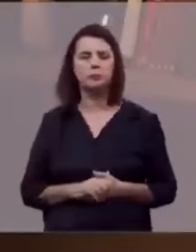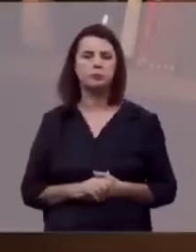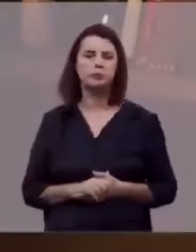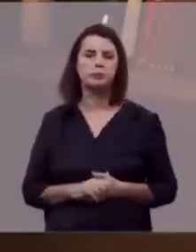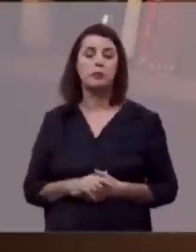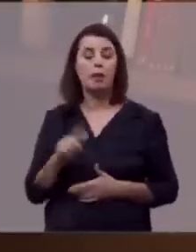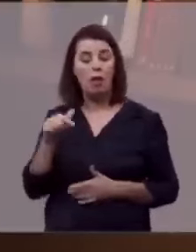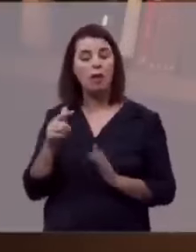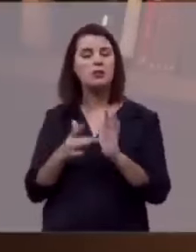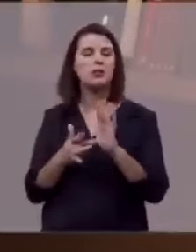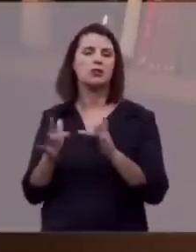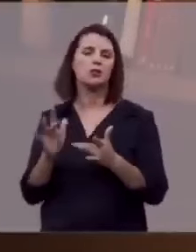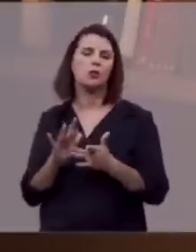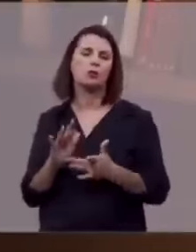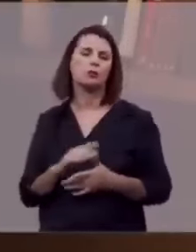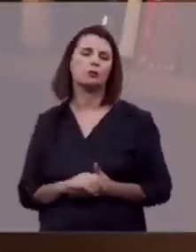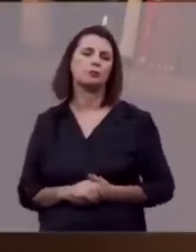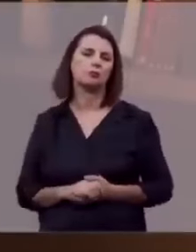Este é Jesus.